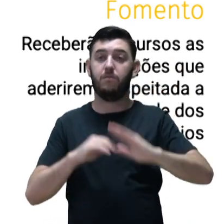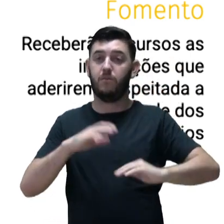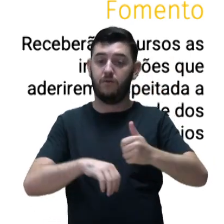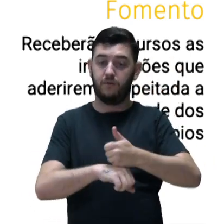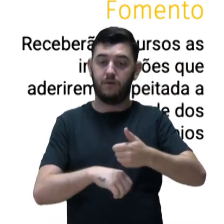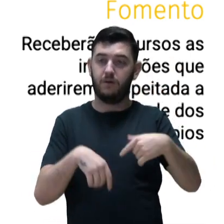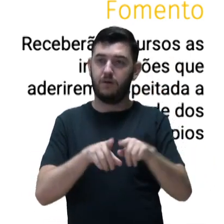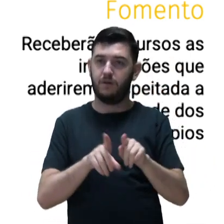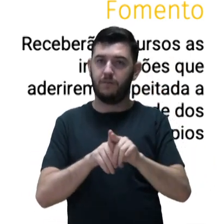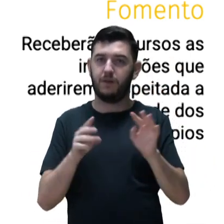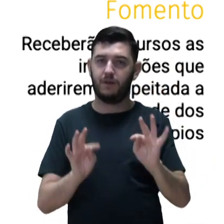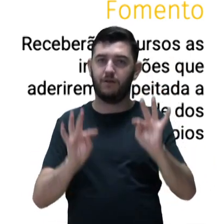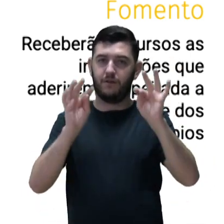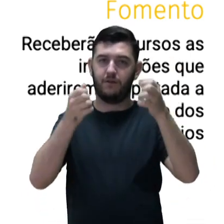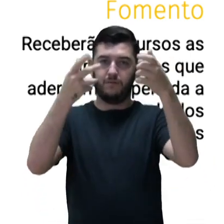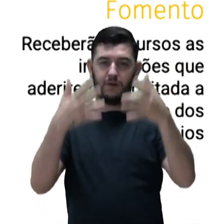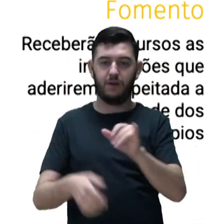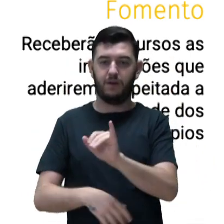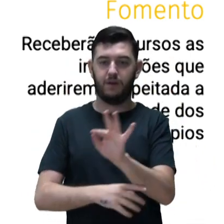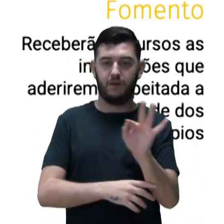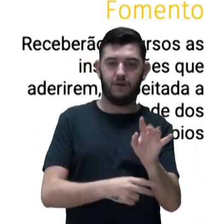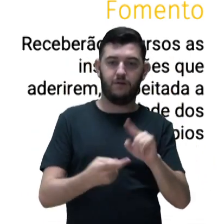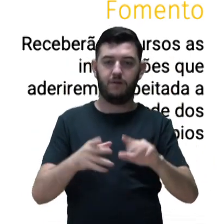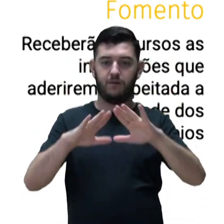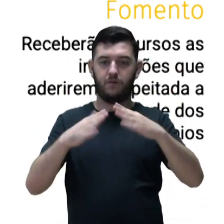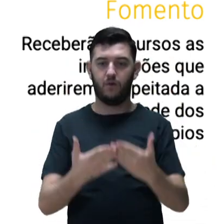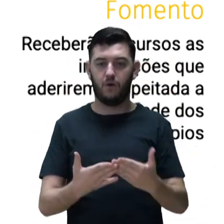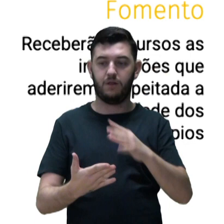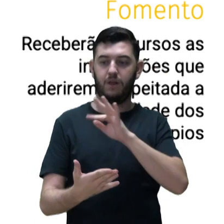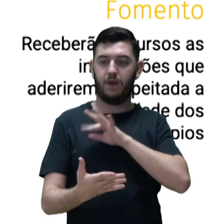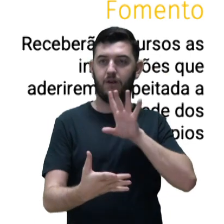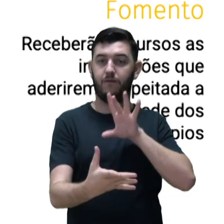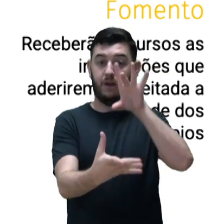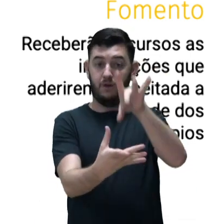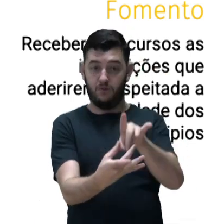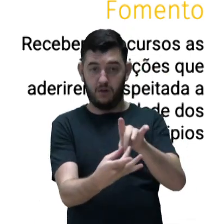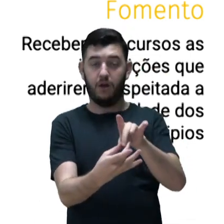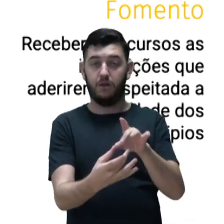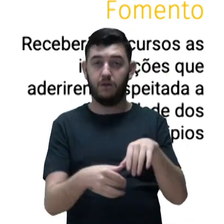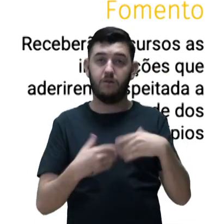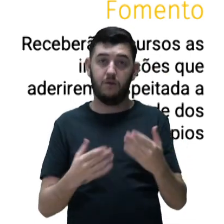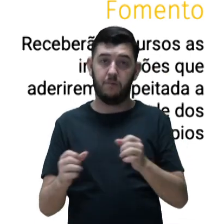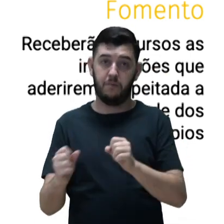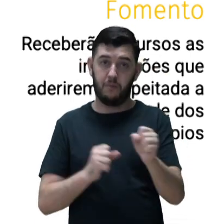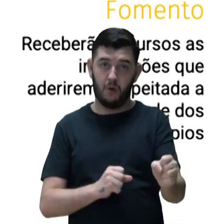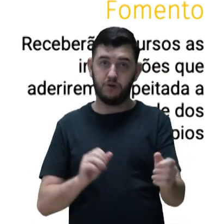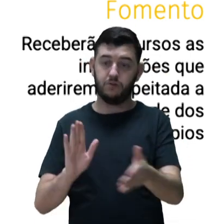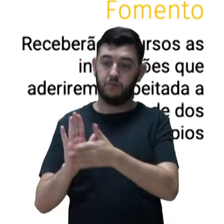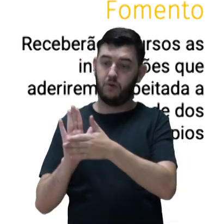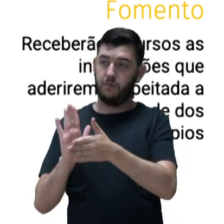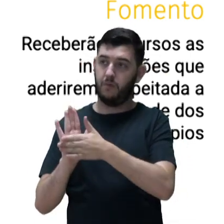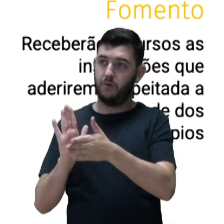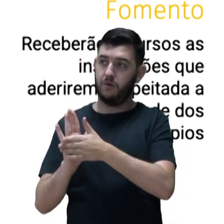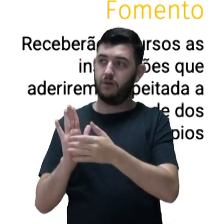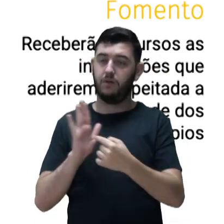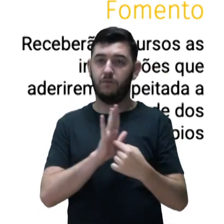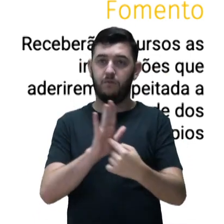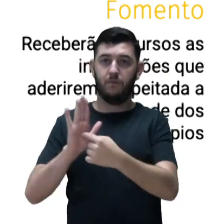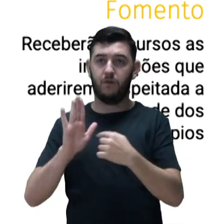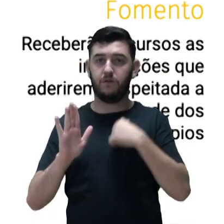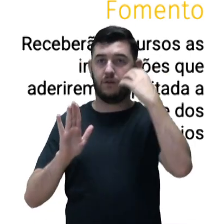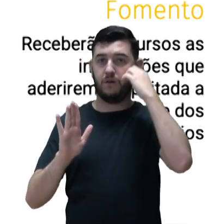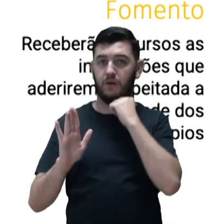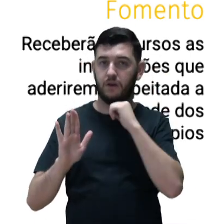gente está falando muito dos institutos federais, das escolas técnicas vinculadas. Então, elas poderão apresentar propostas, elas poderão